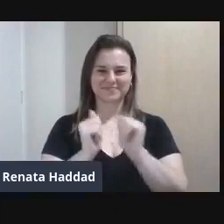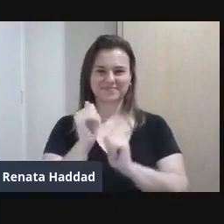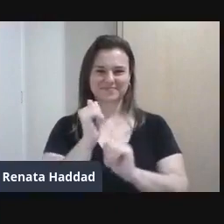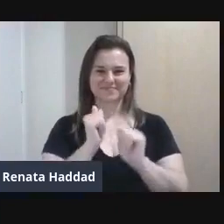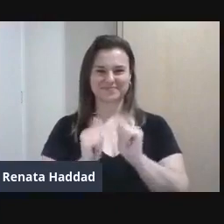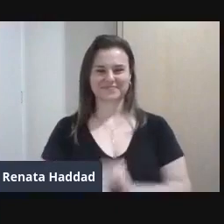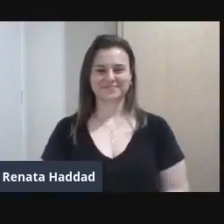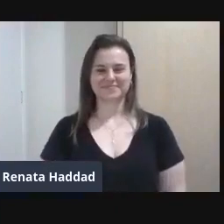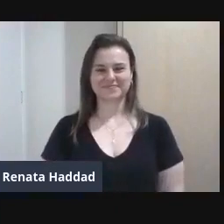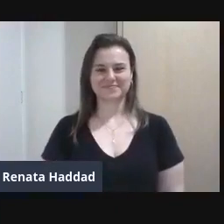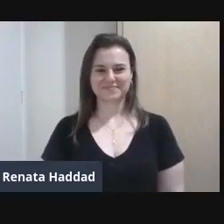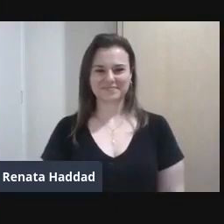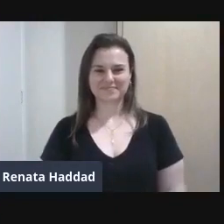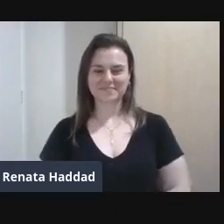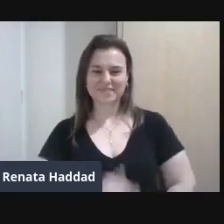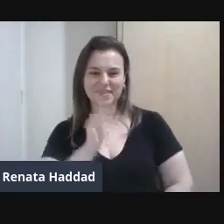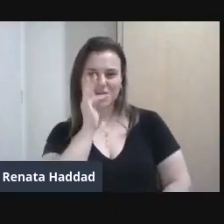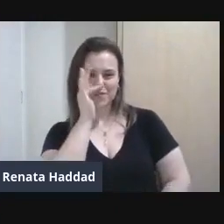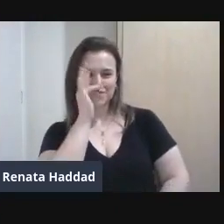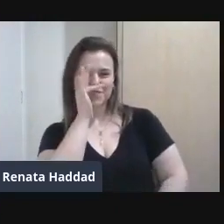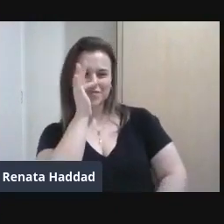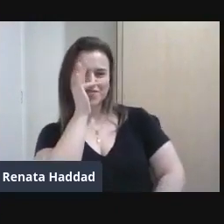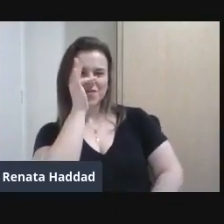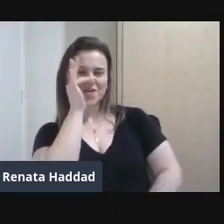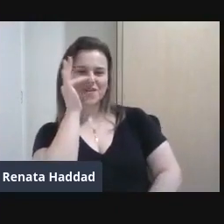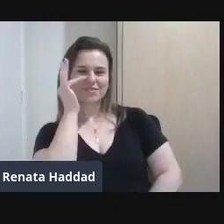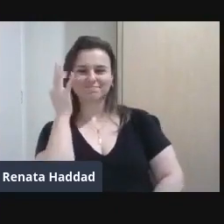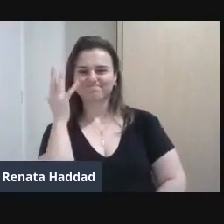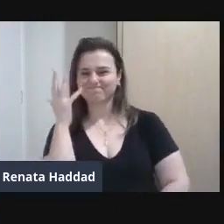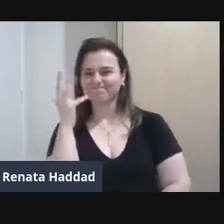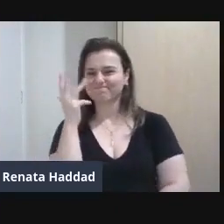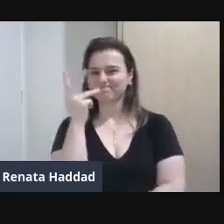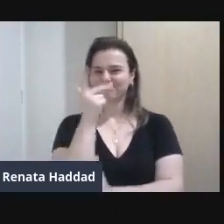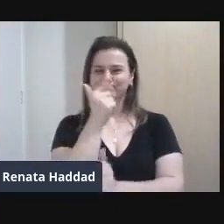Flor de laranjeira